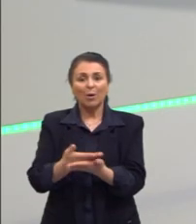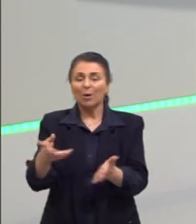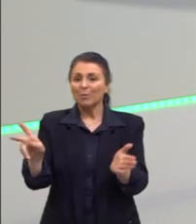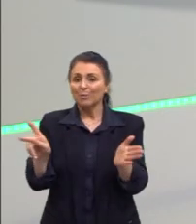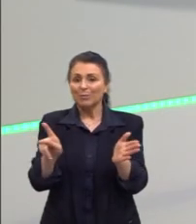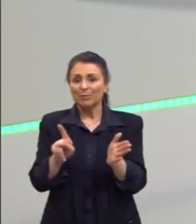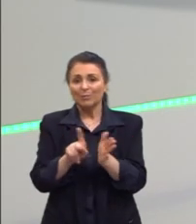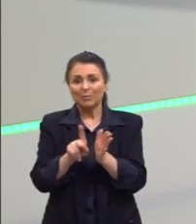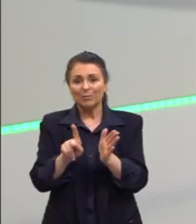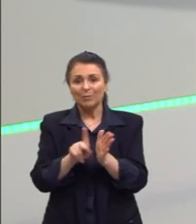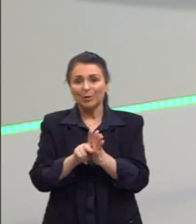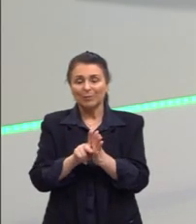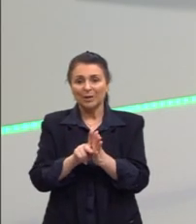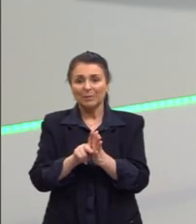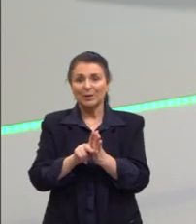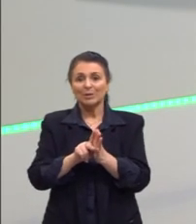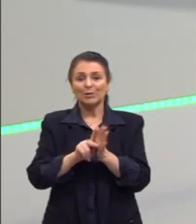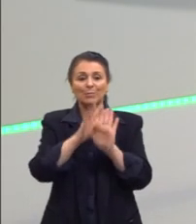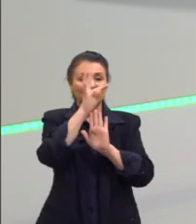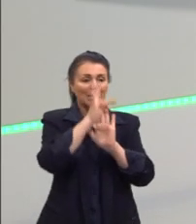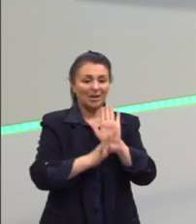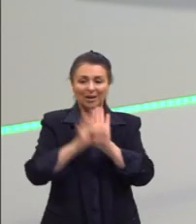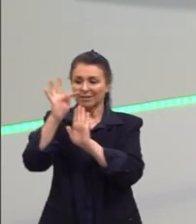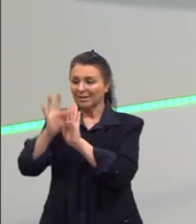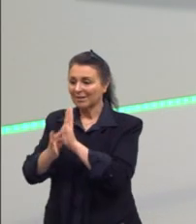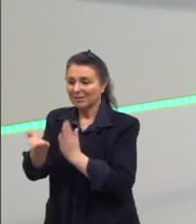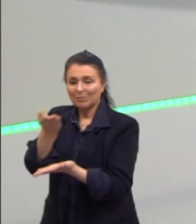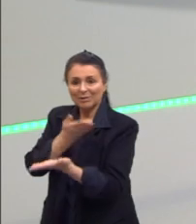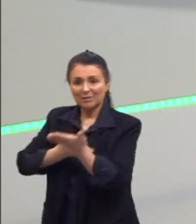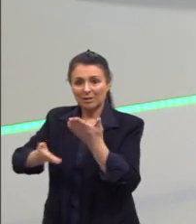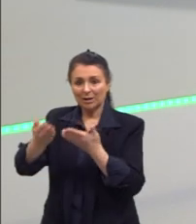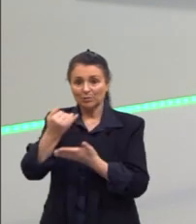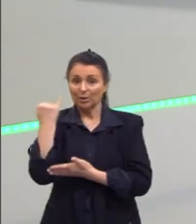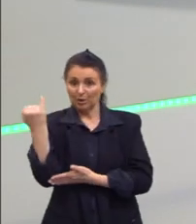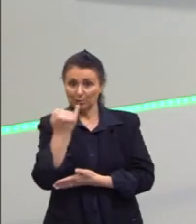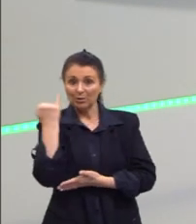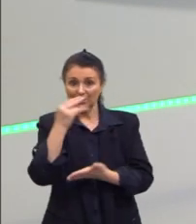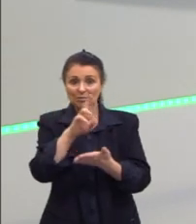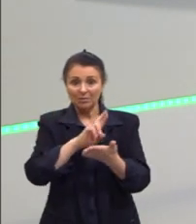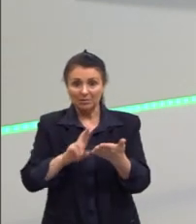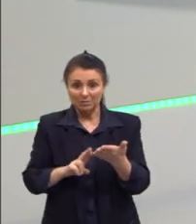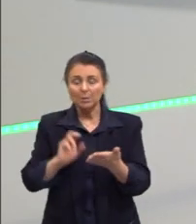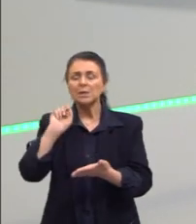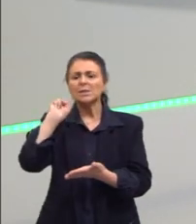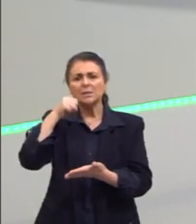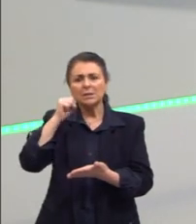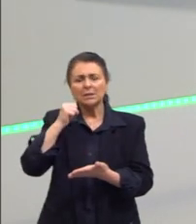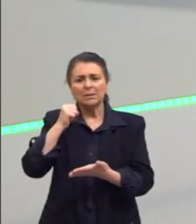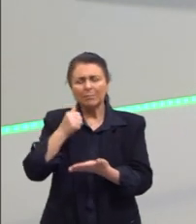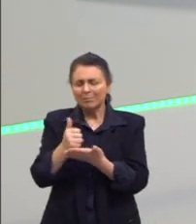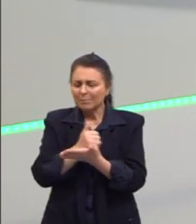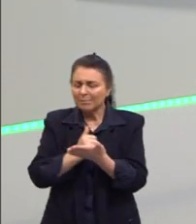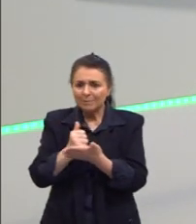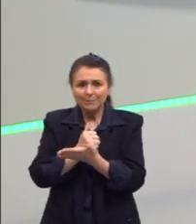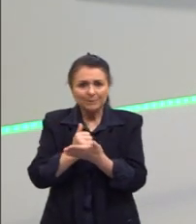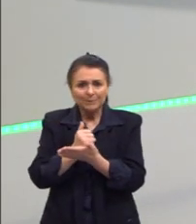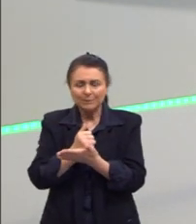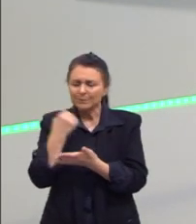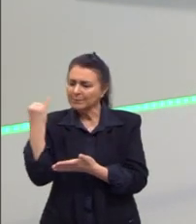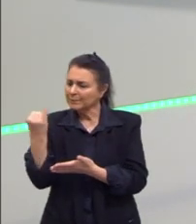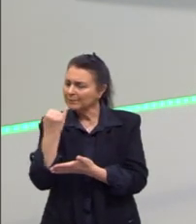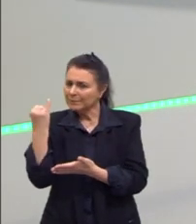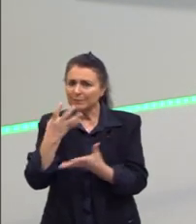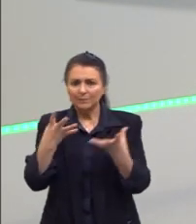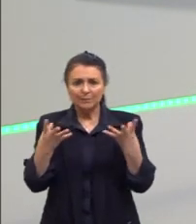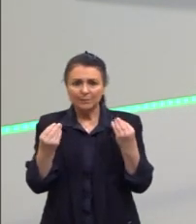essa intertextualidade. é importante na redação? Sim, ela é fundamental. E aí você vai entender por quê